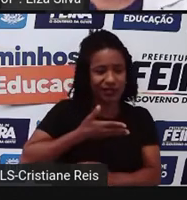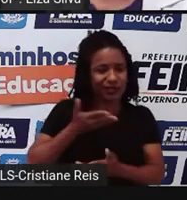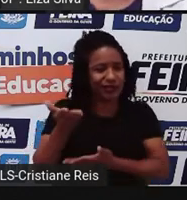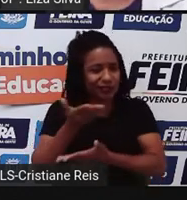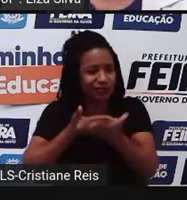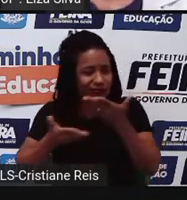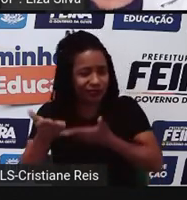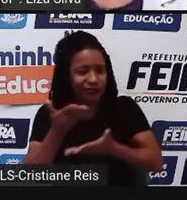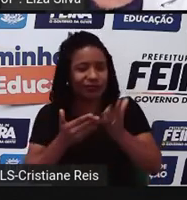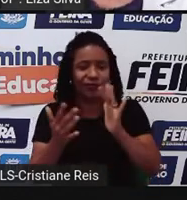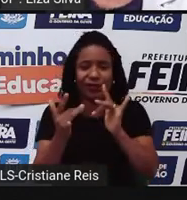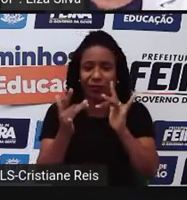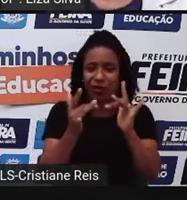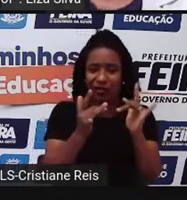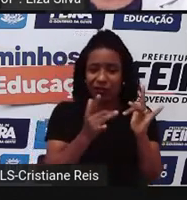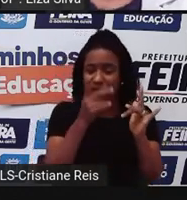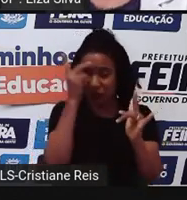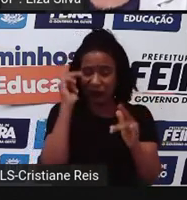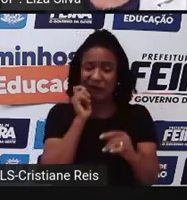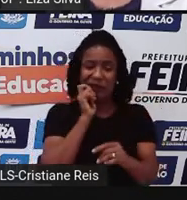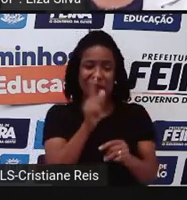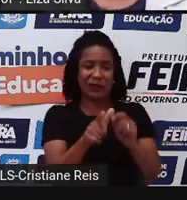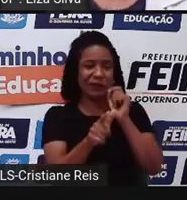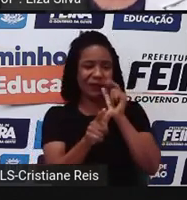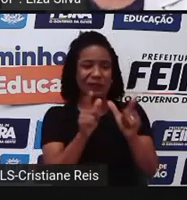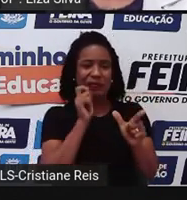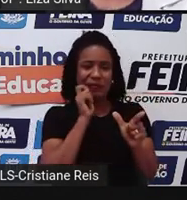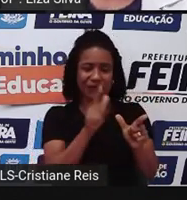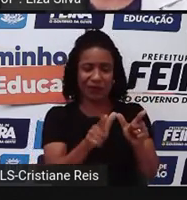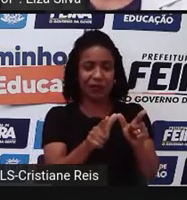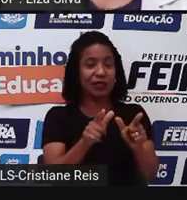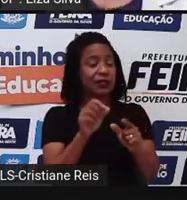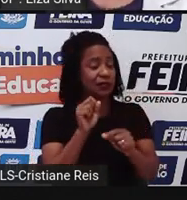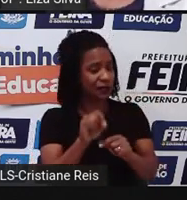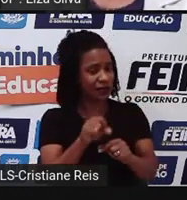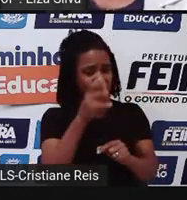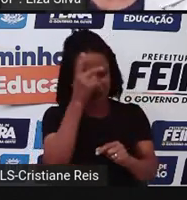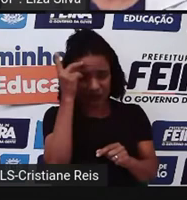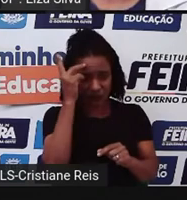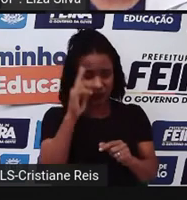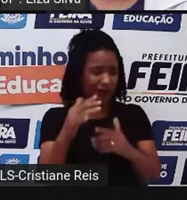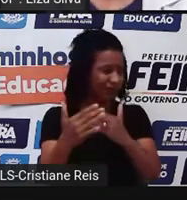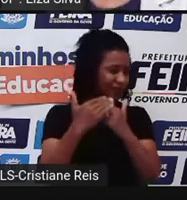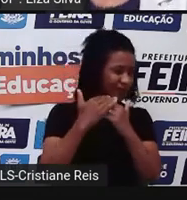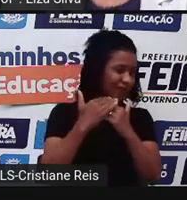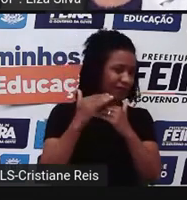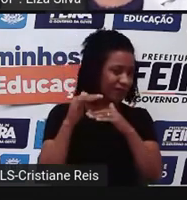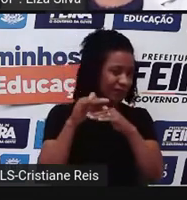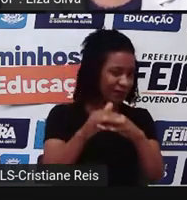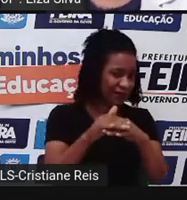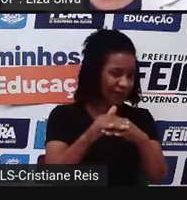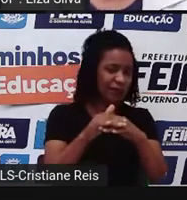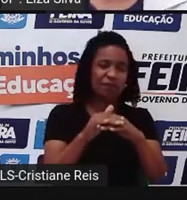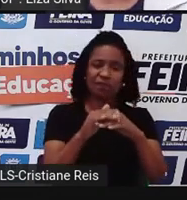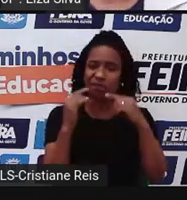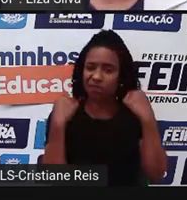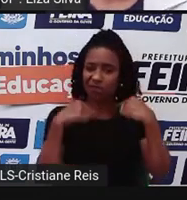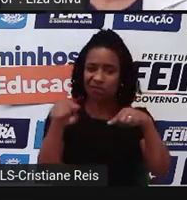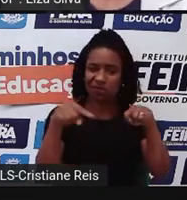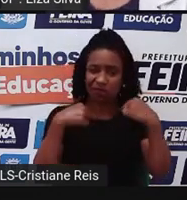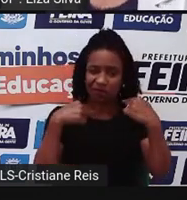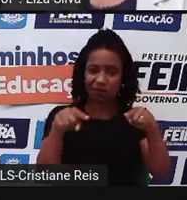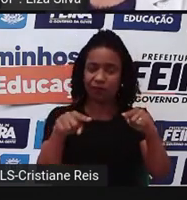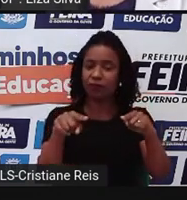negativas, não é? e ofensas. Então, se alguém for ofendido, não se deve revidar e criar uma guerra online,